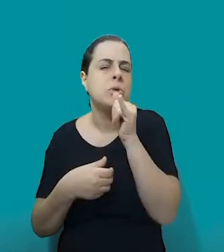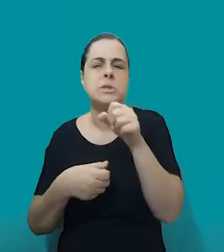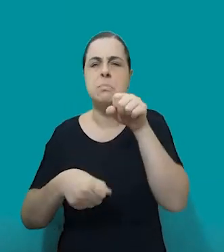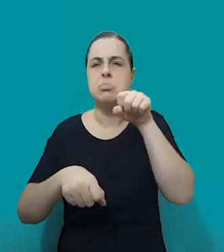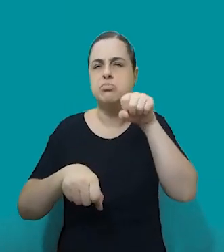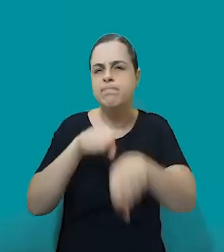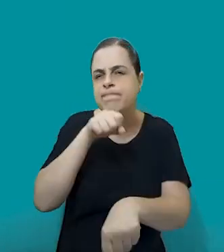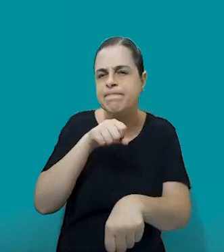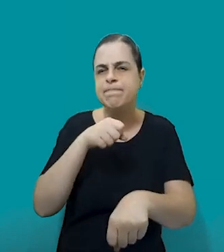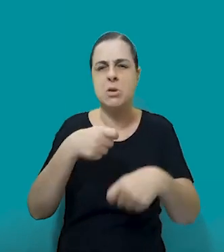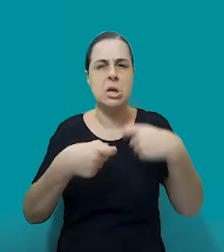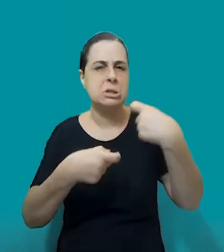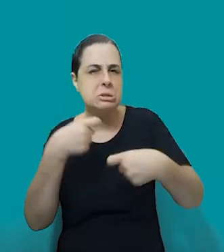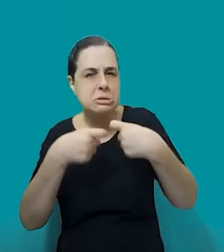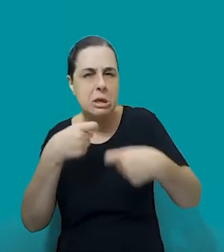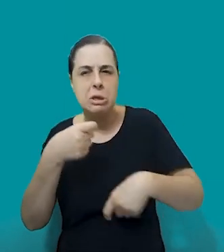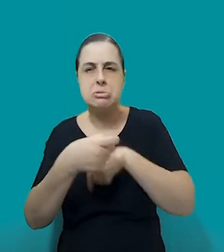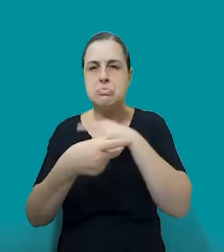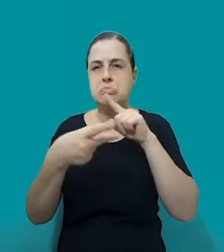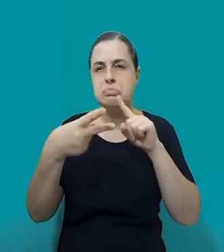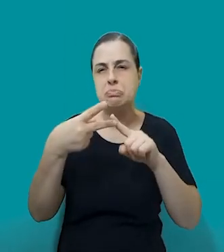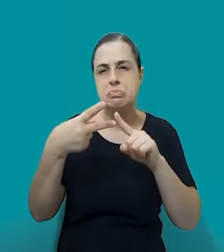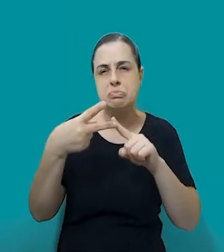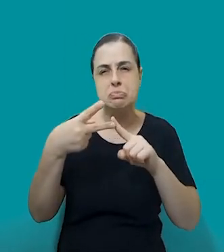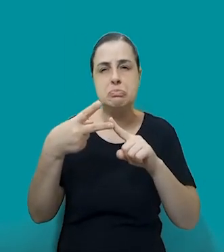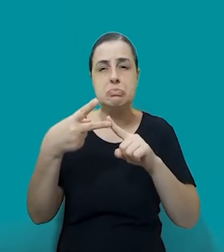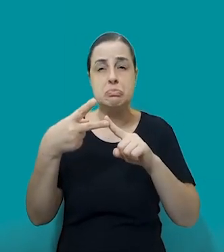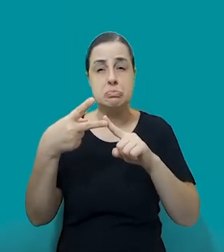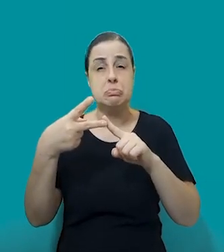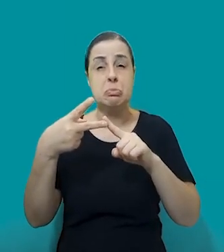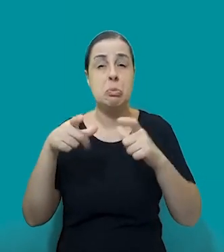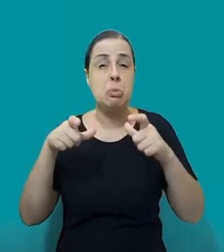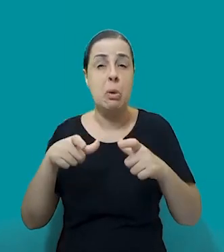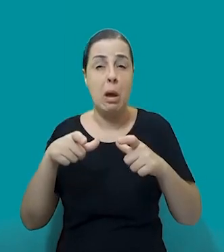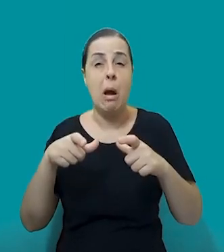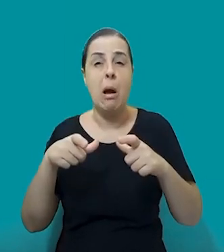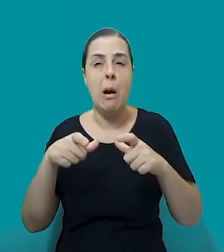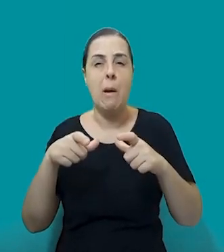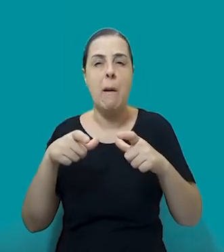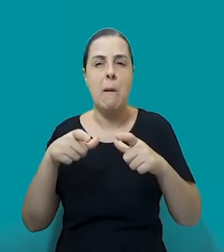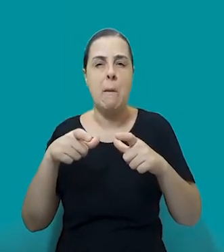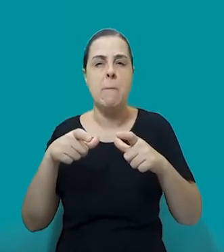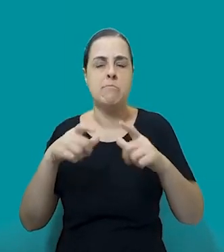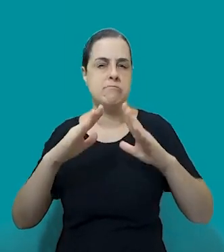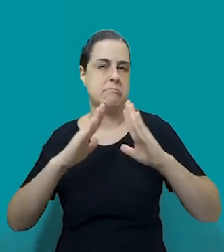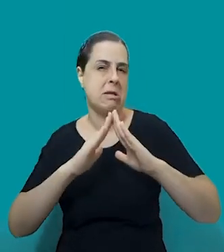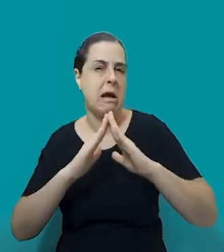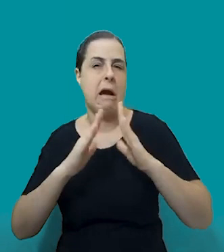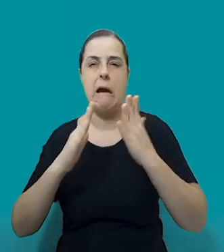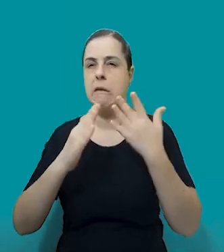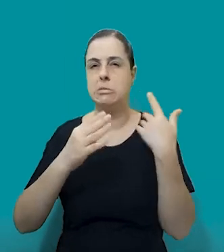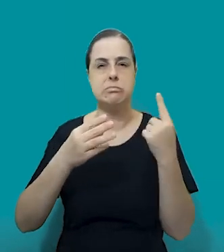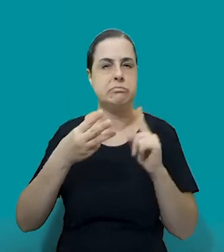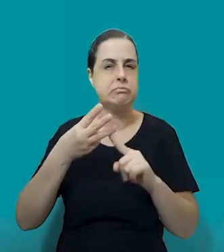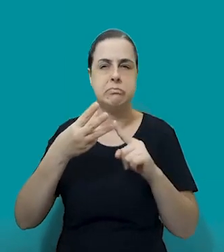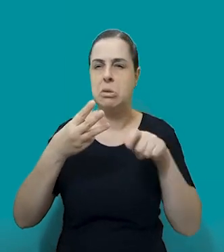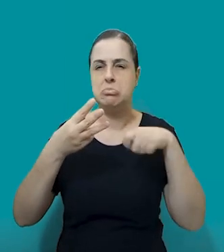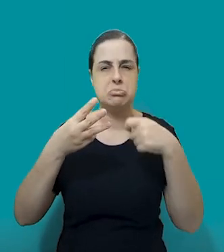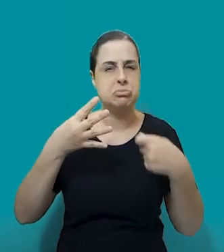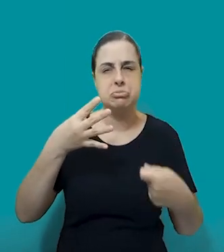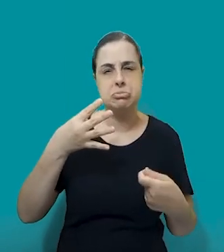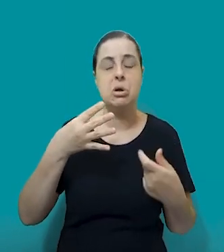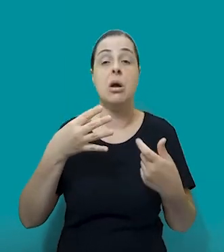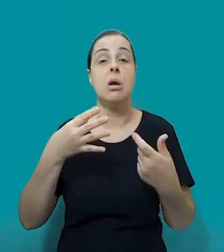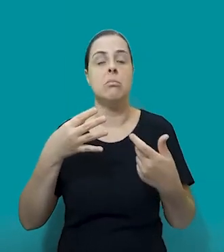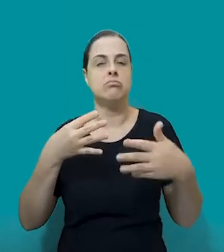física, a violência moral, a violência patrimonial, a violência sexual, né? Contra a dignidade sexual da mulher. Então, essas